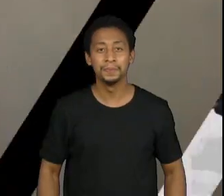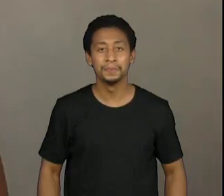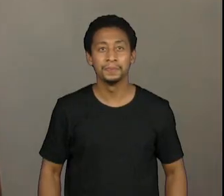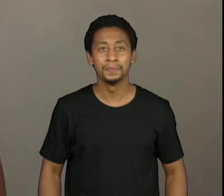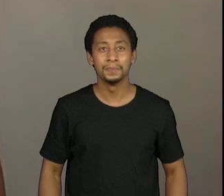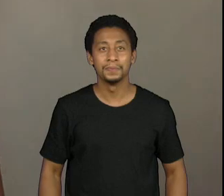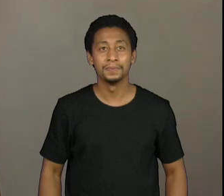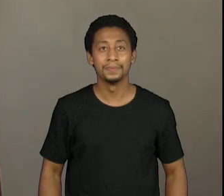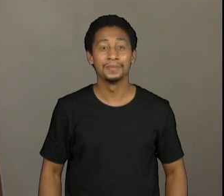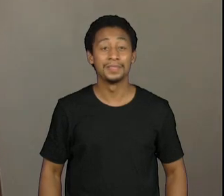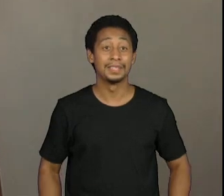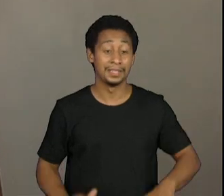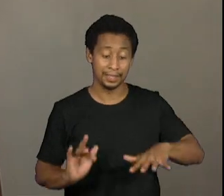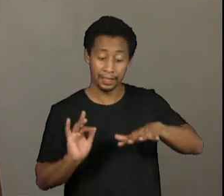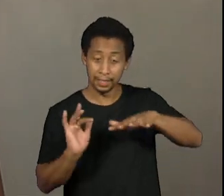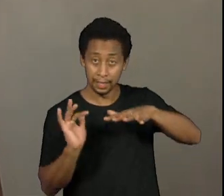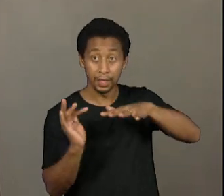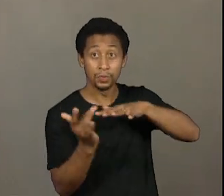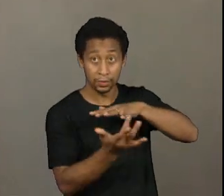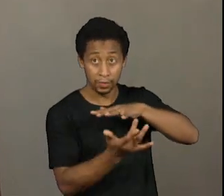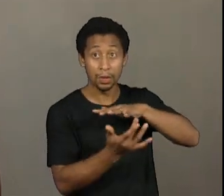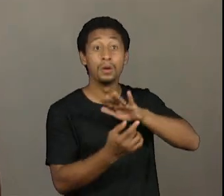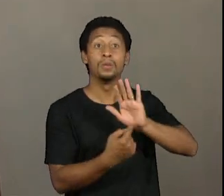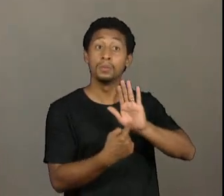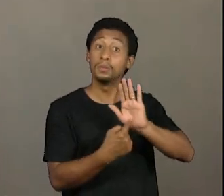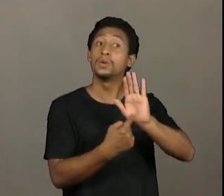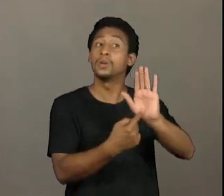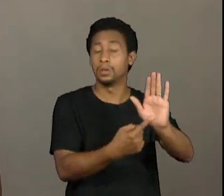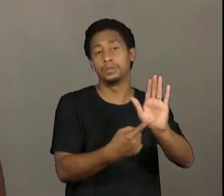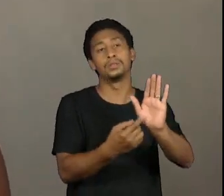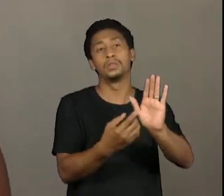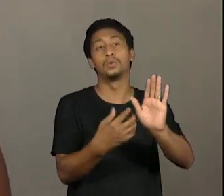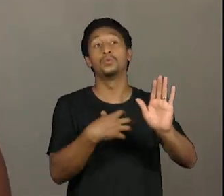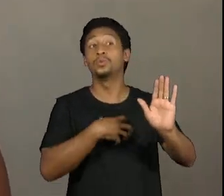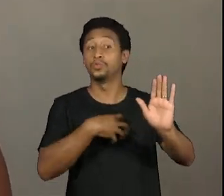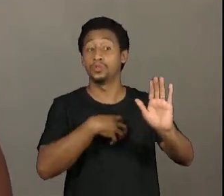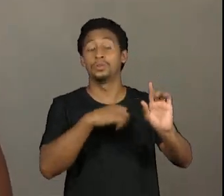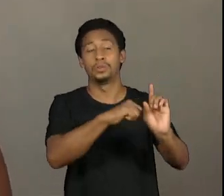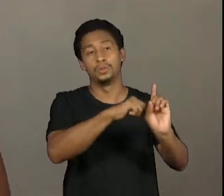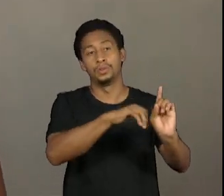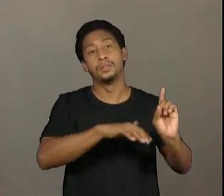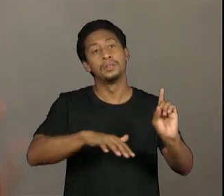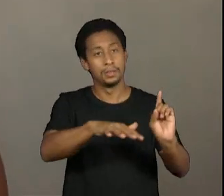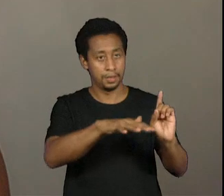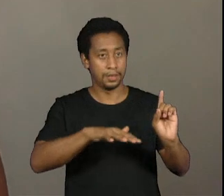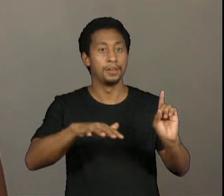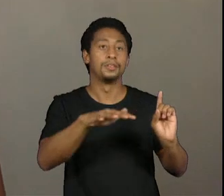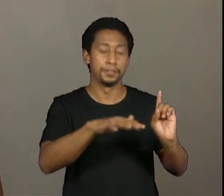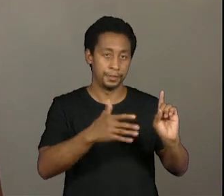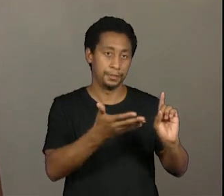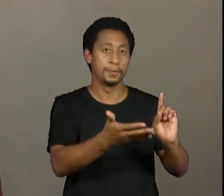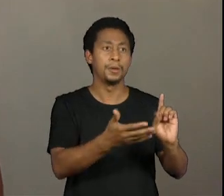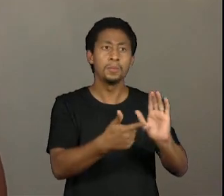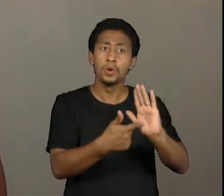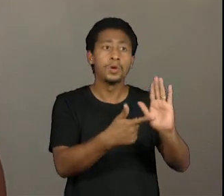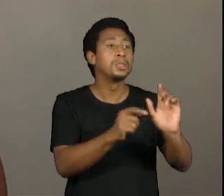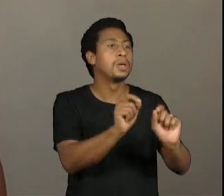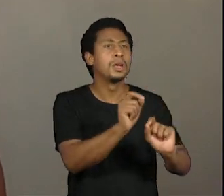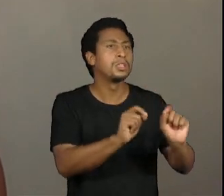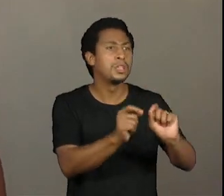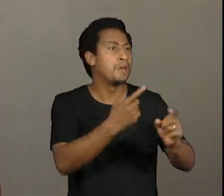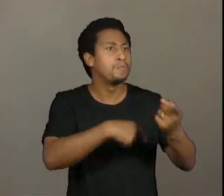Querendo ou as redes sociais, elas são um pouco do reflexo do que é a sociedade. E, enfim, quem atinge os maiores números, os melhores